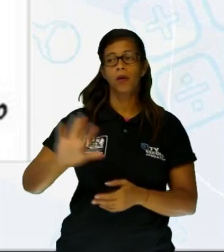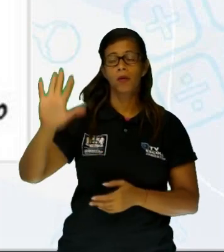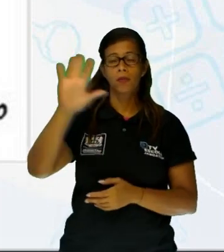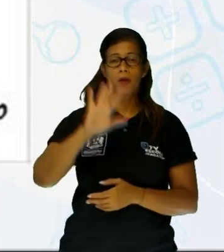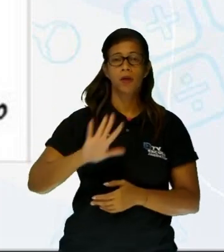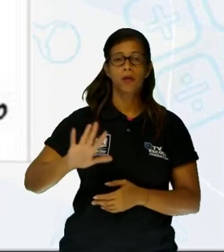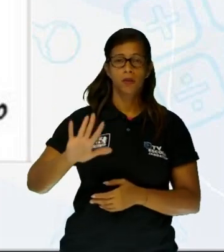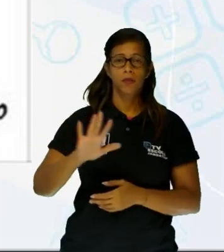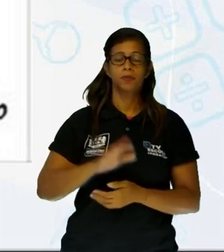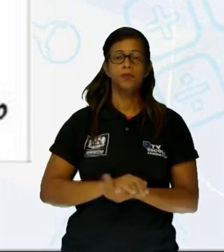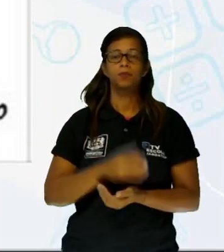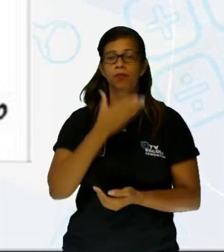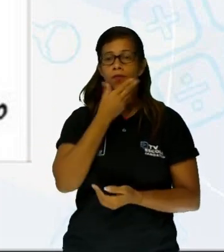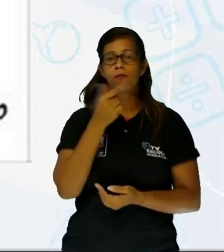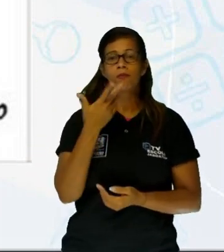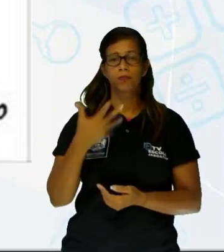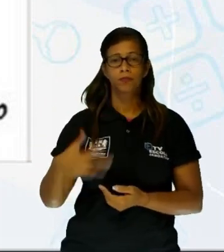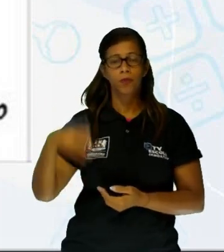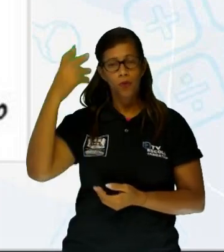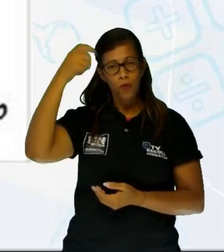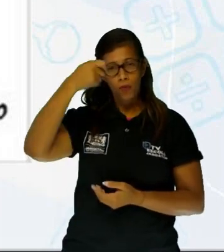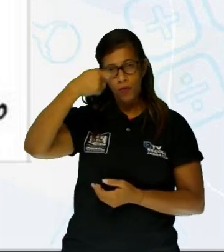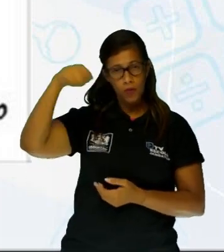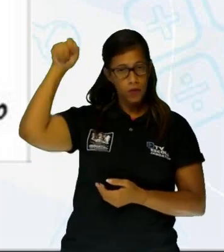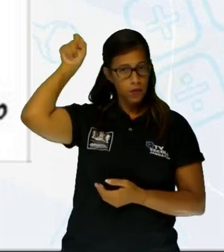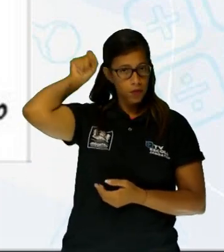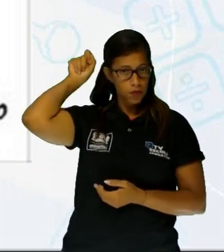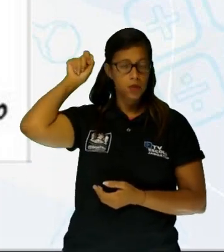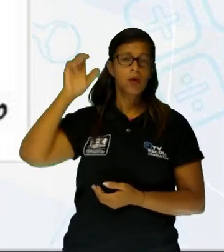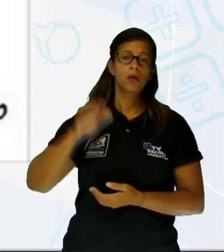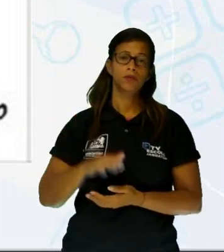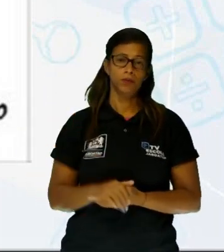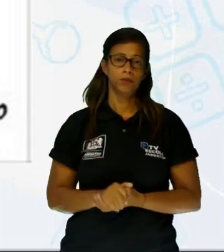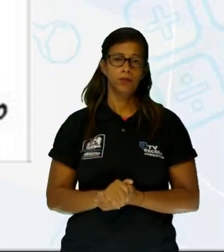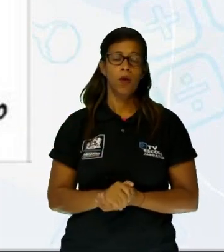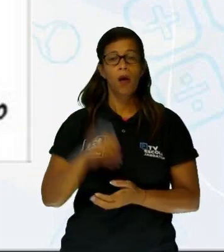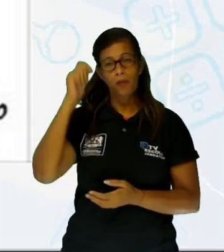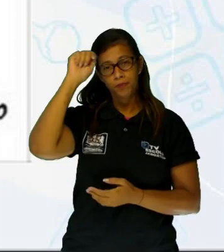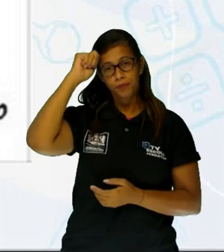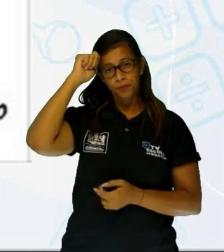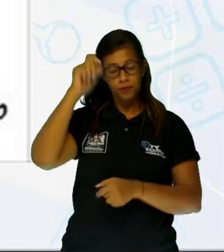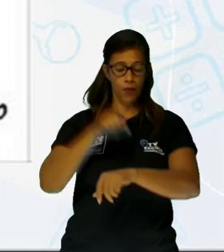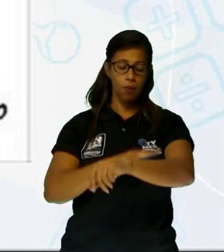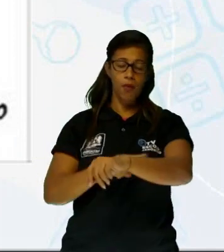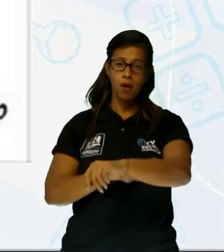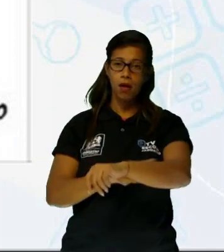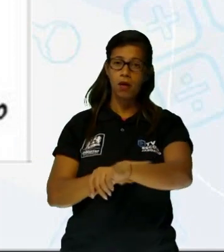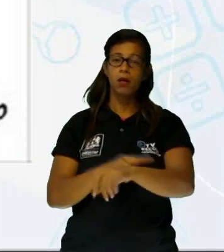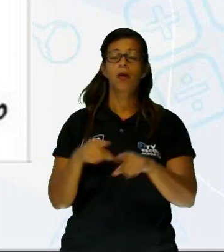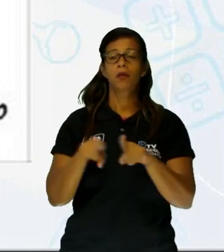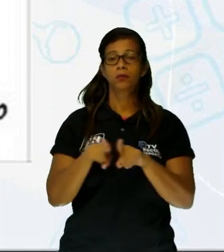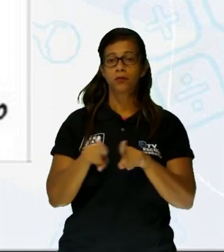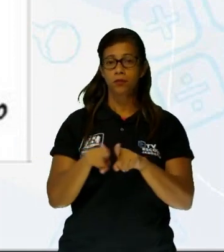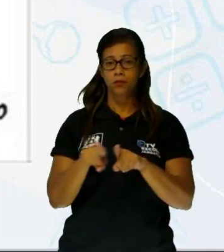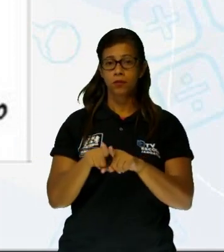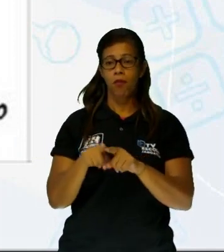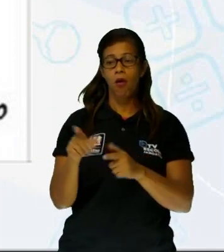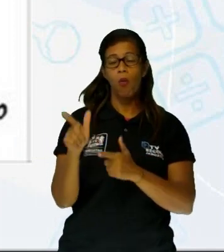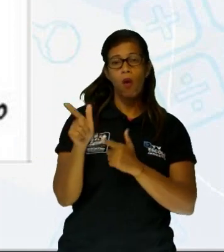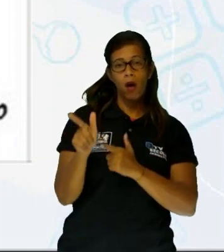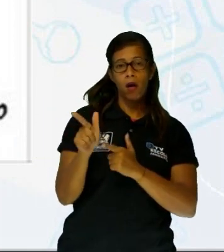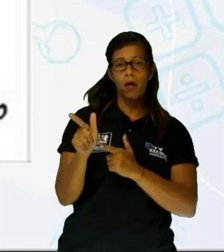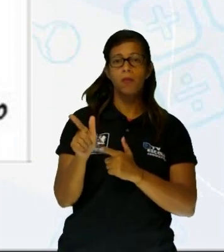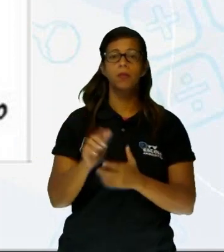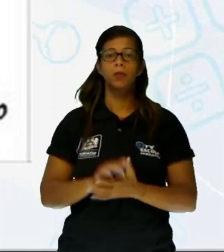e o tom da pele. uma criança negra, já portando ali uma arma de calibre pesado. A justiça, que é